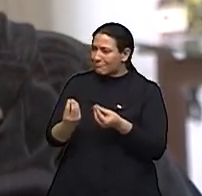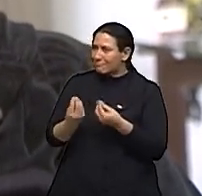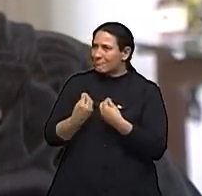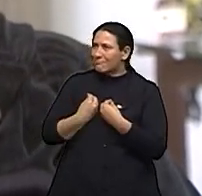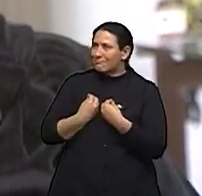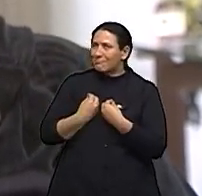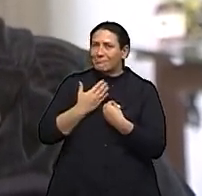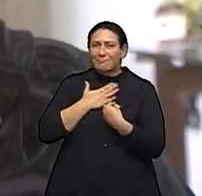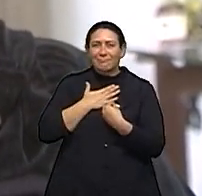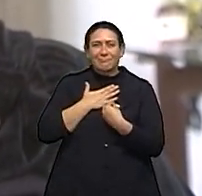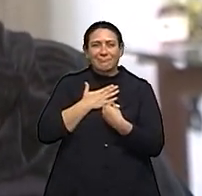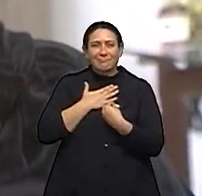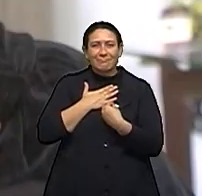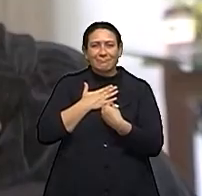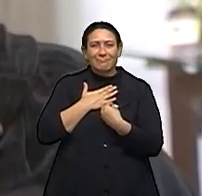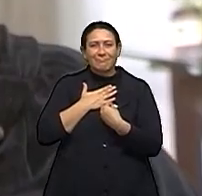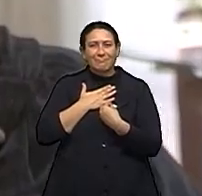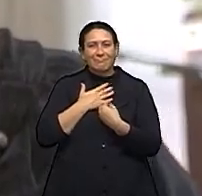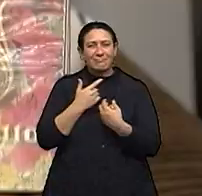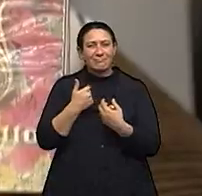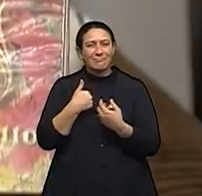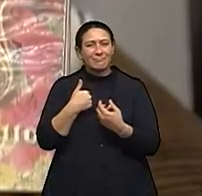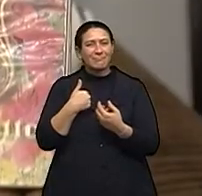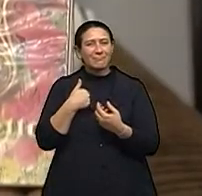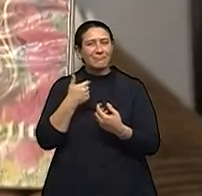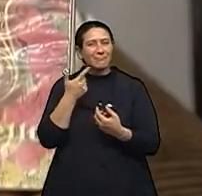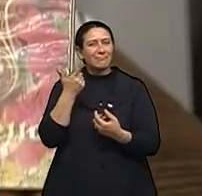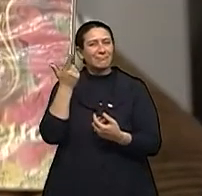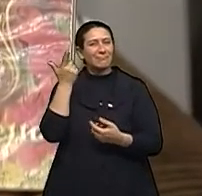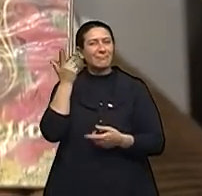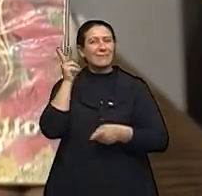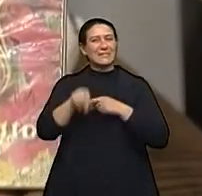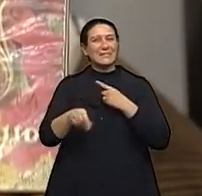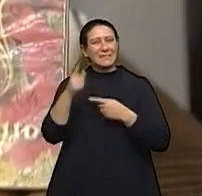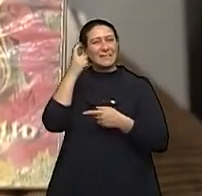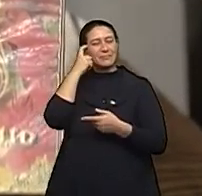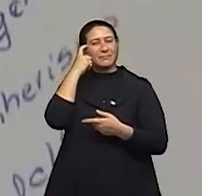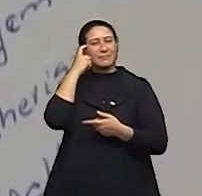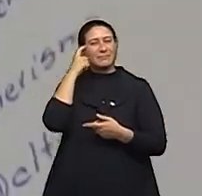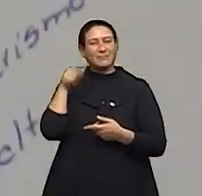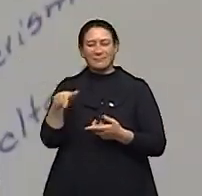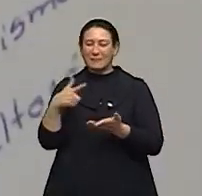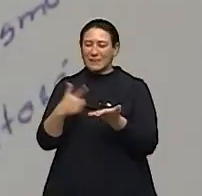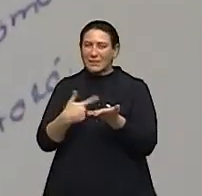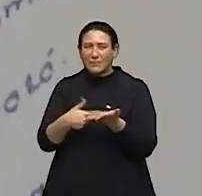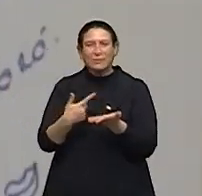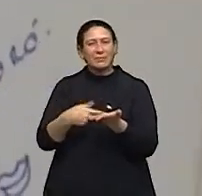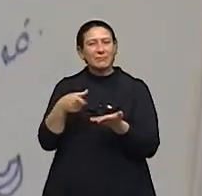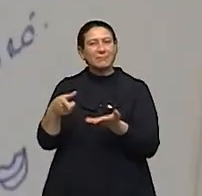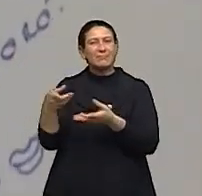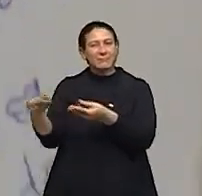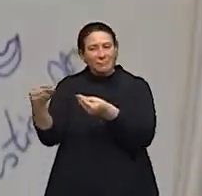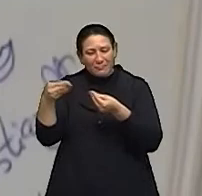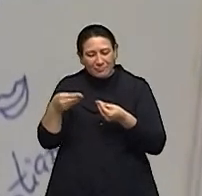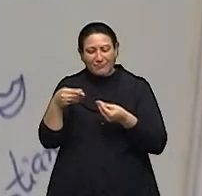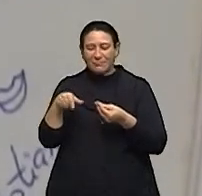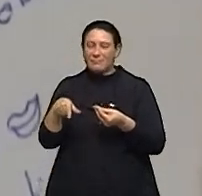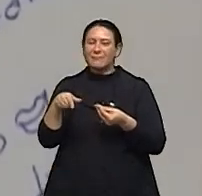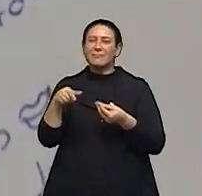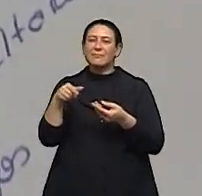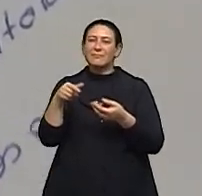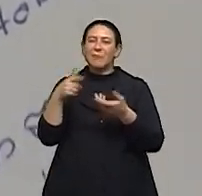venci. E aí, eu venci. Foi meio difícil, mas ali eu estava livre.